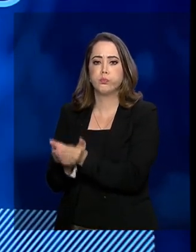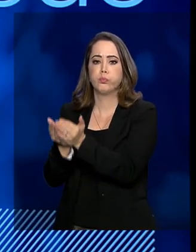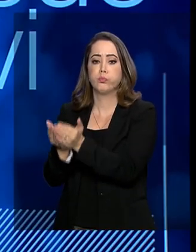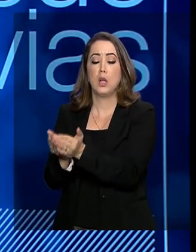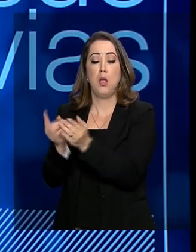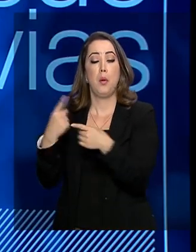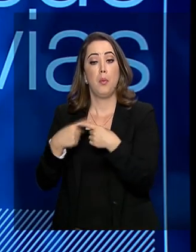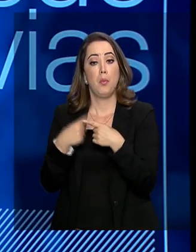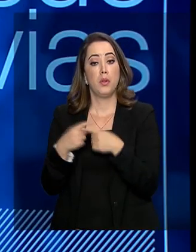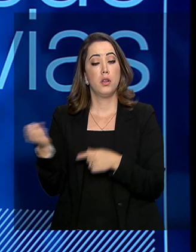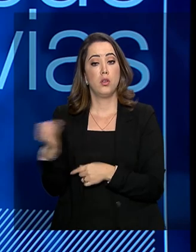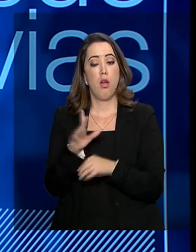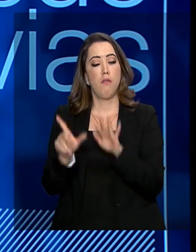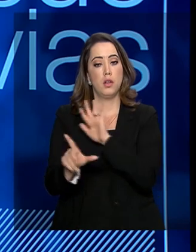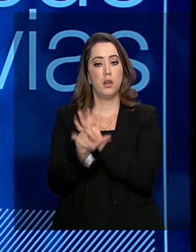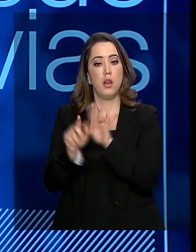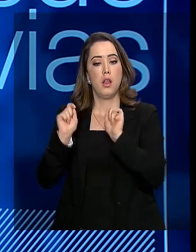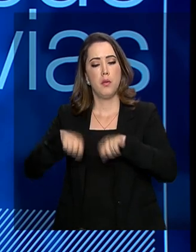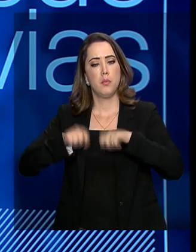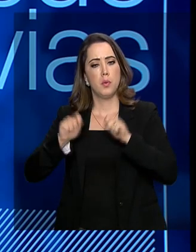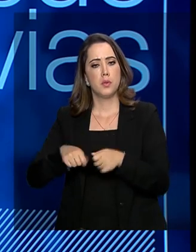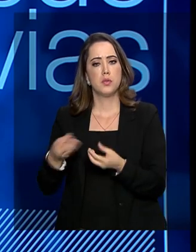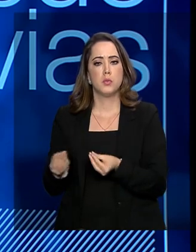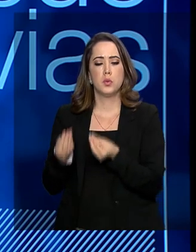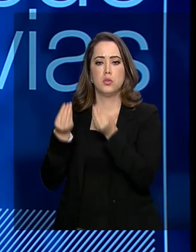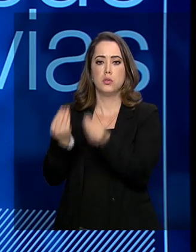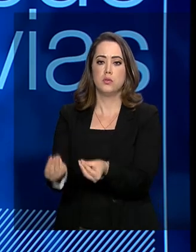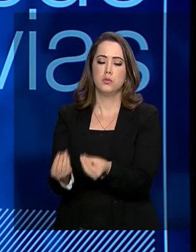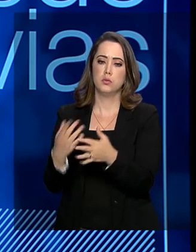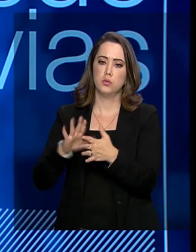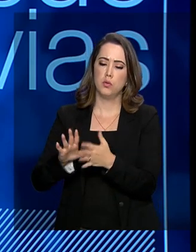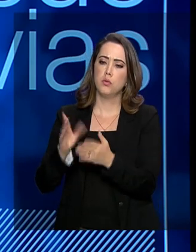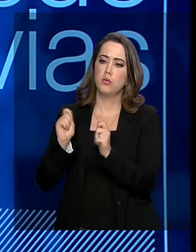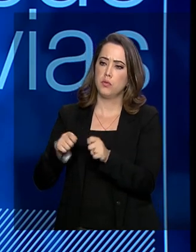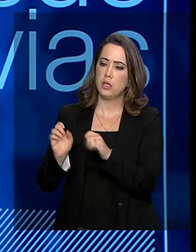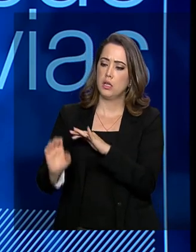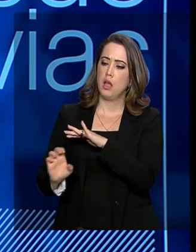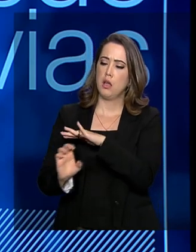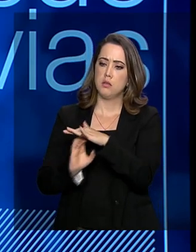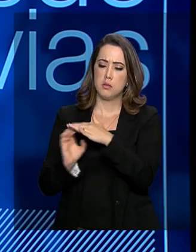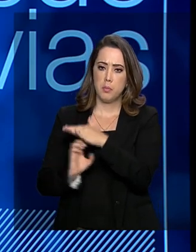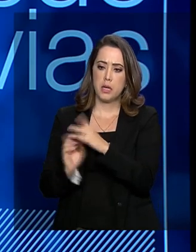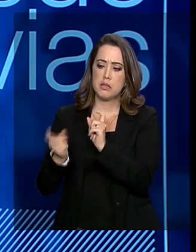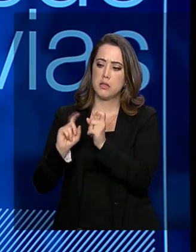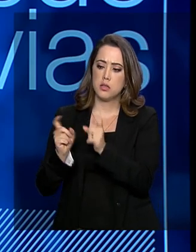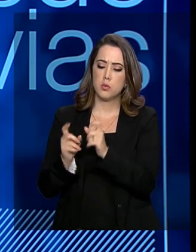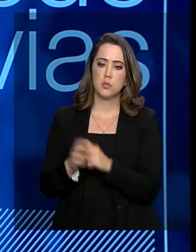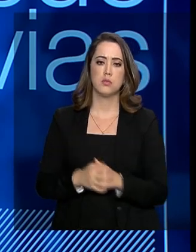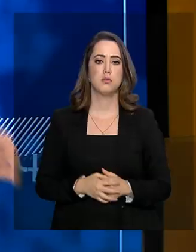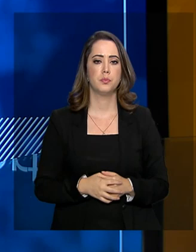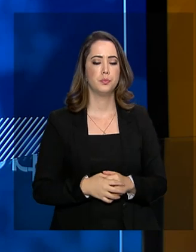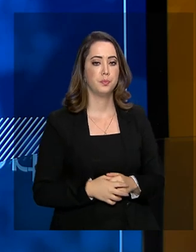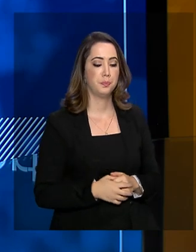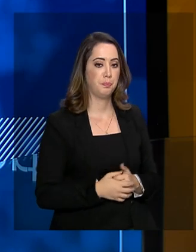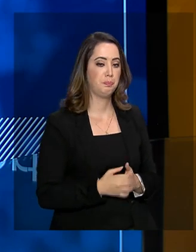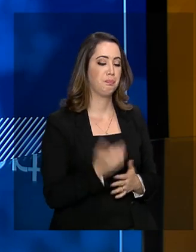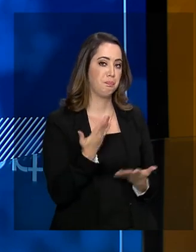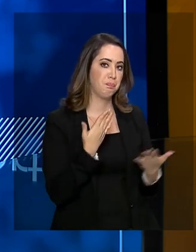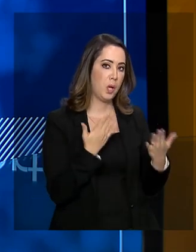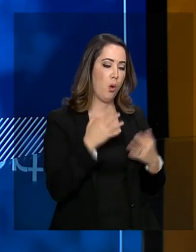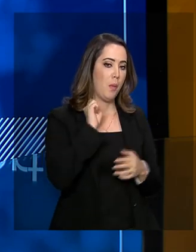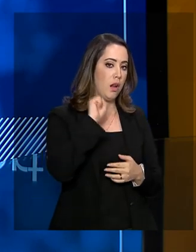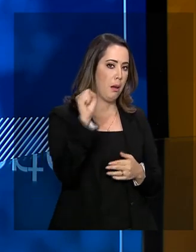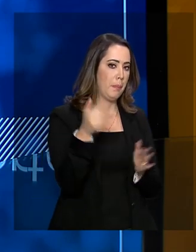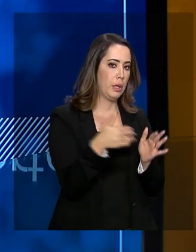devido aí à nova legislação que permite aí essa concessão dos arrendamentos portuários, os terminais portuários. Entre abril e